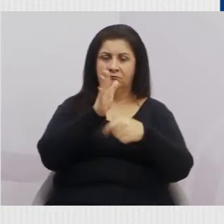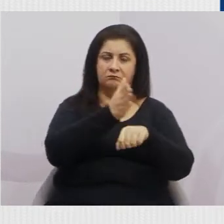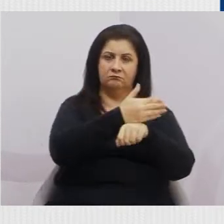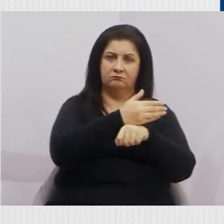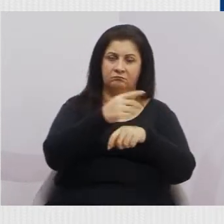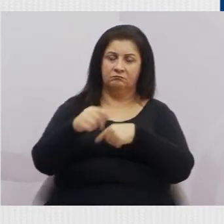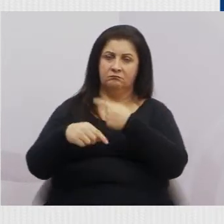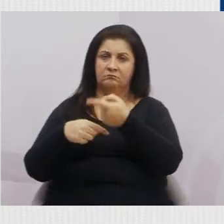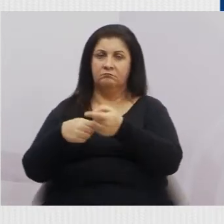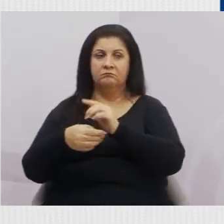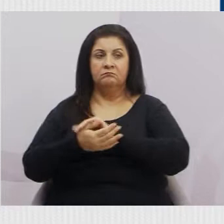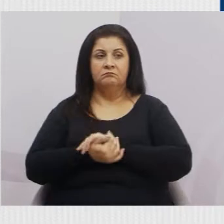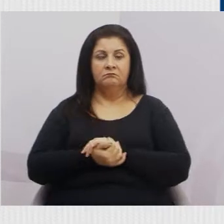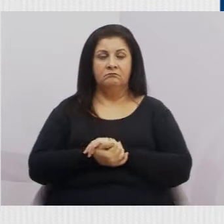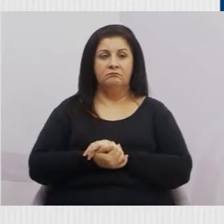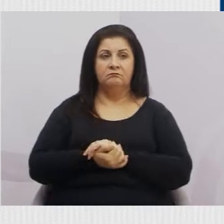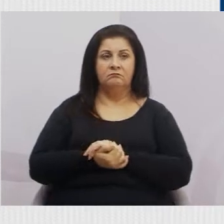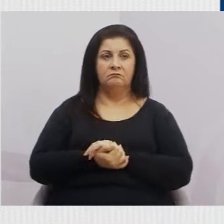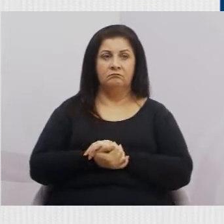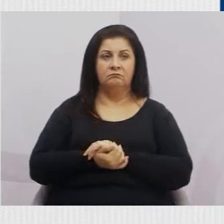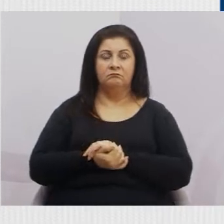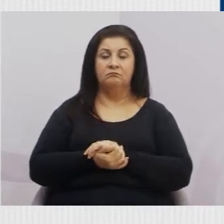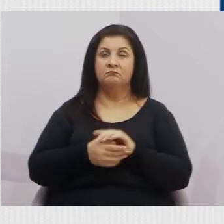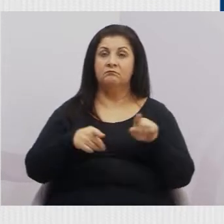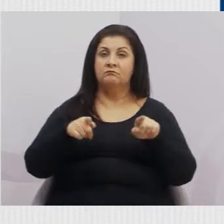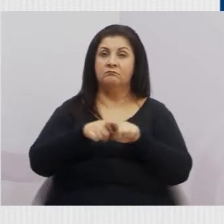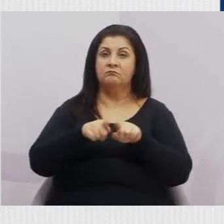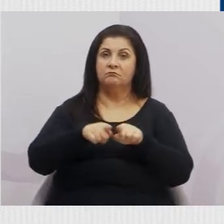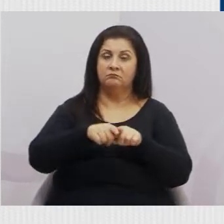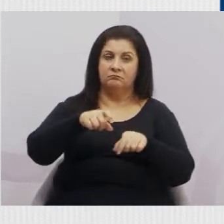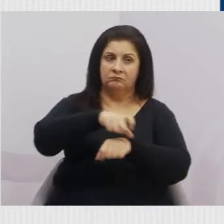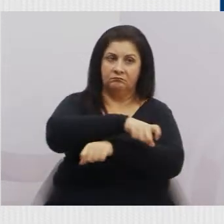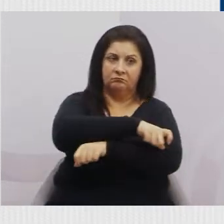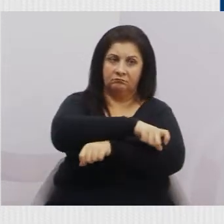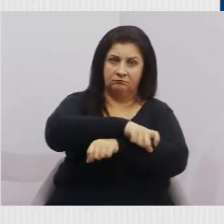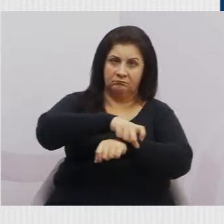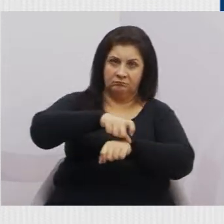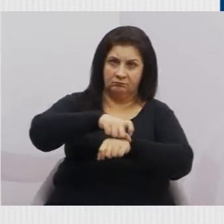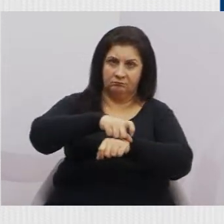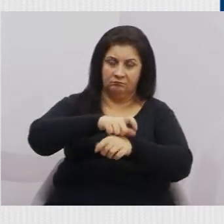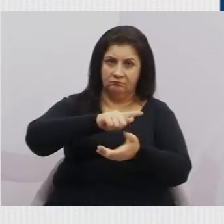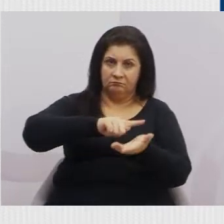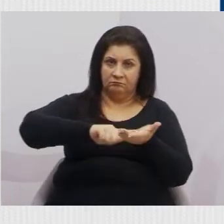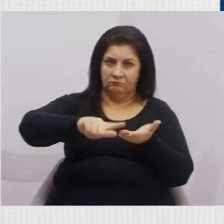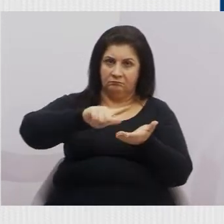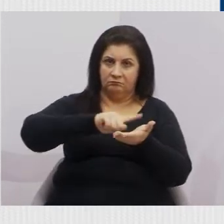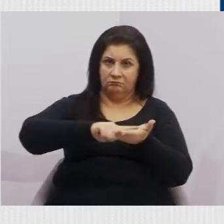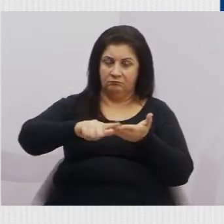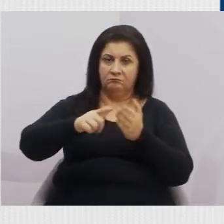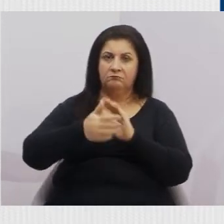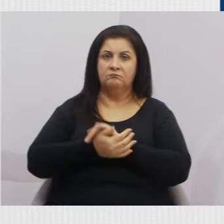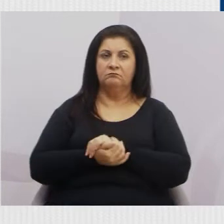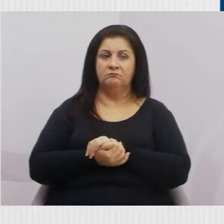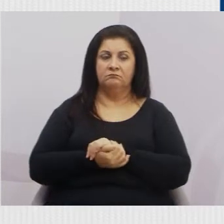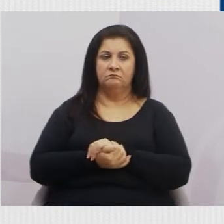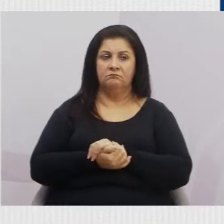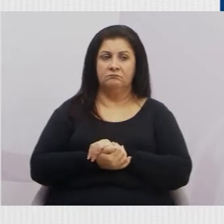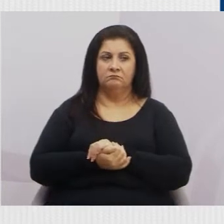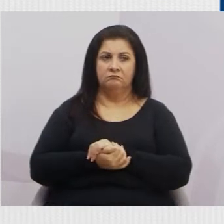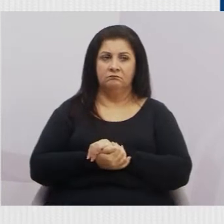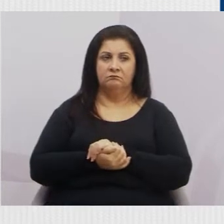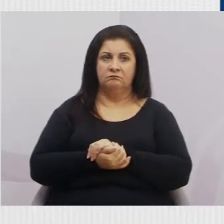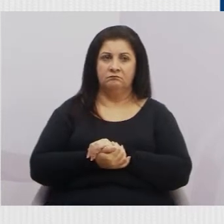Também repara o assáltico e repintura de faixa na rua Santa Maria, no